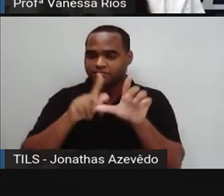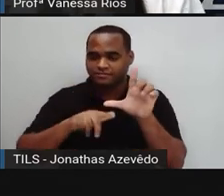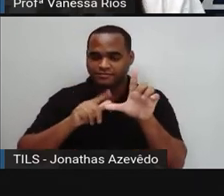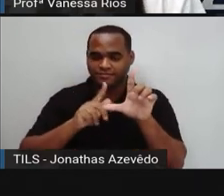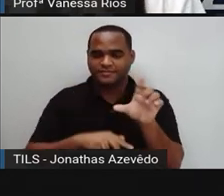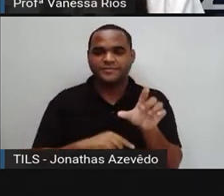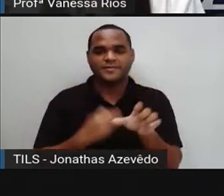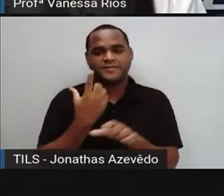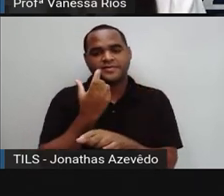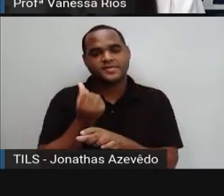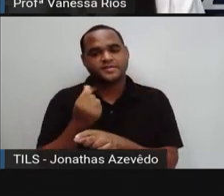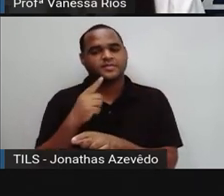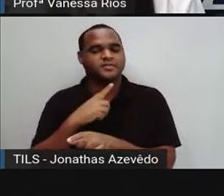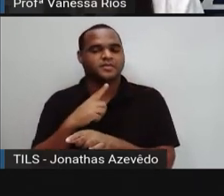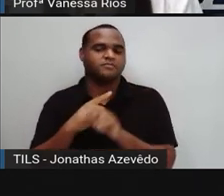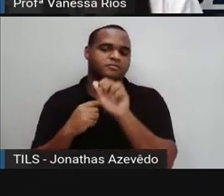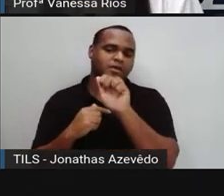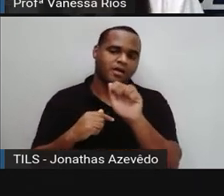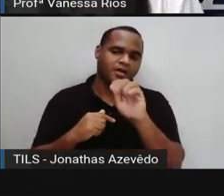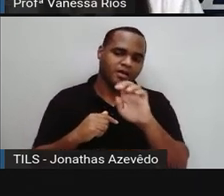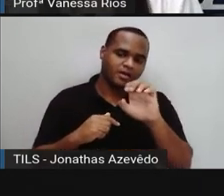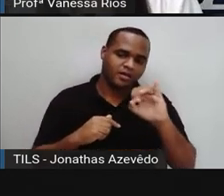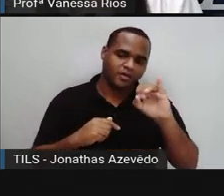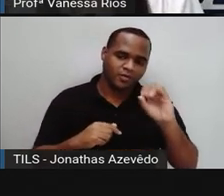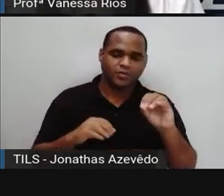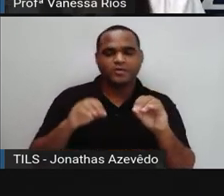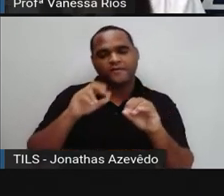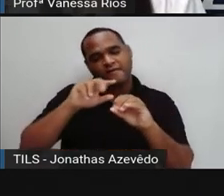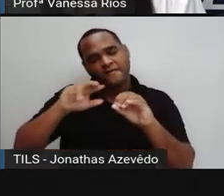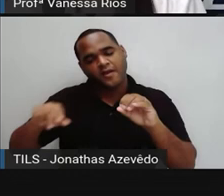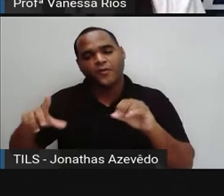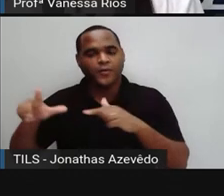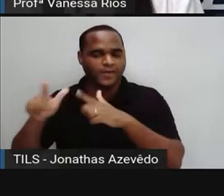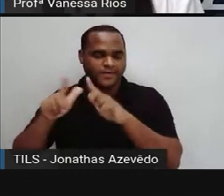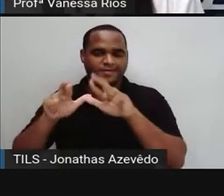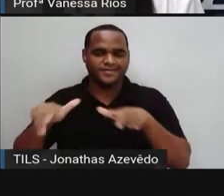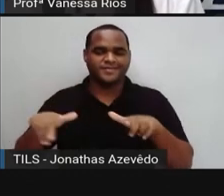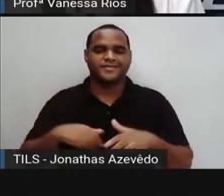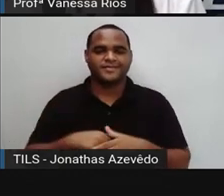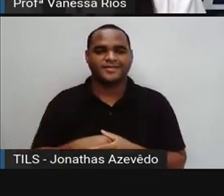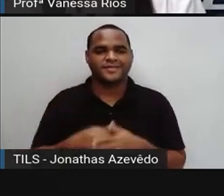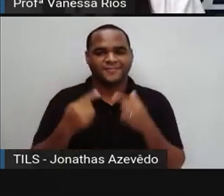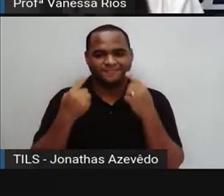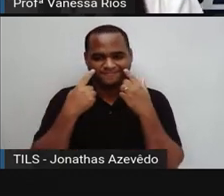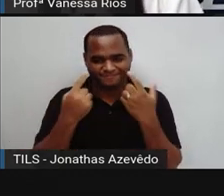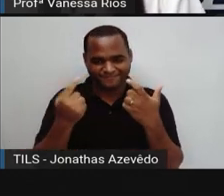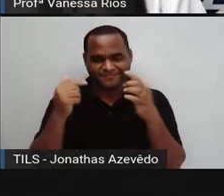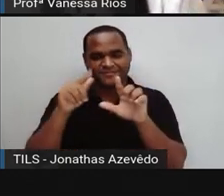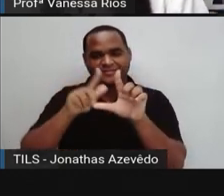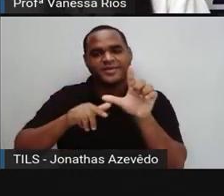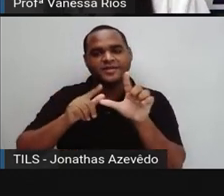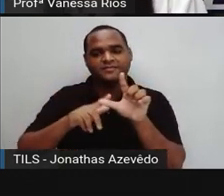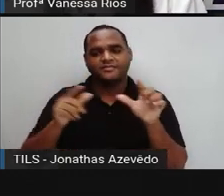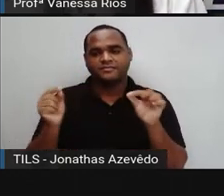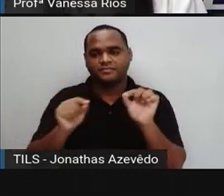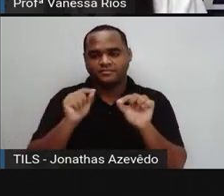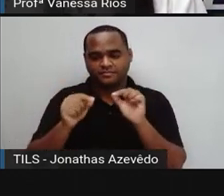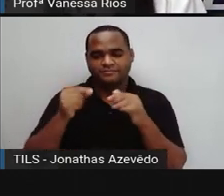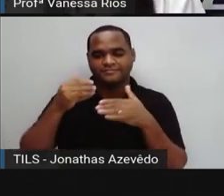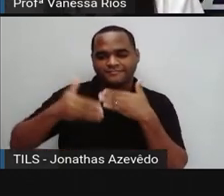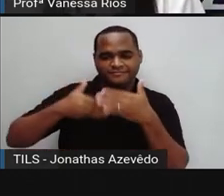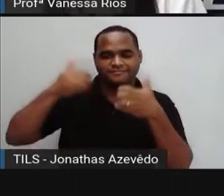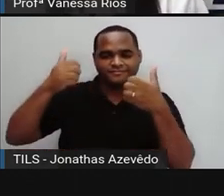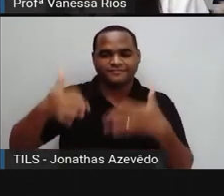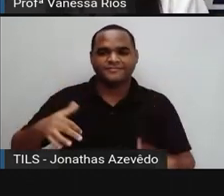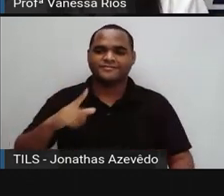divididas entre consoantes e vogais. E aí, estas são as letras que com o passar do tempo, né?